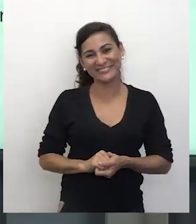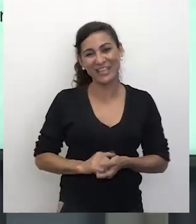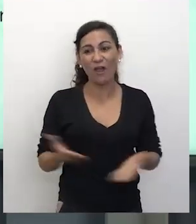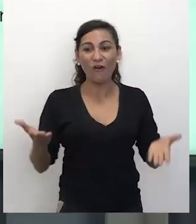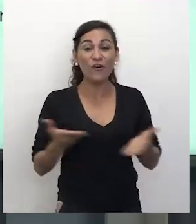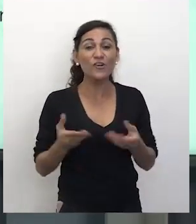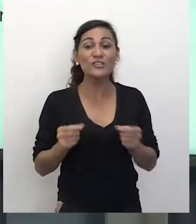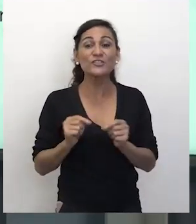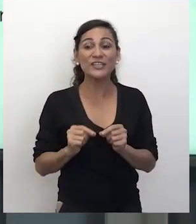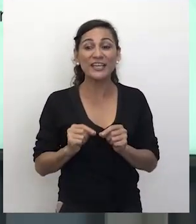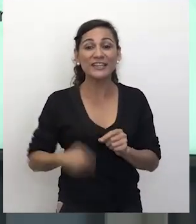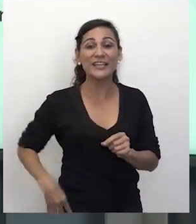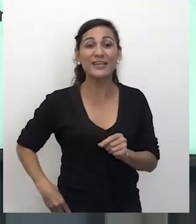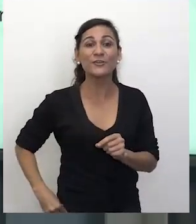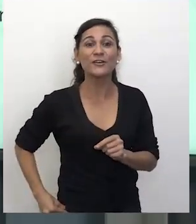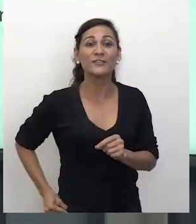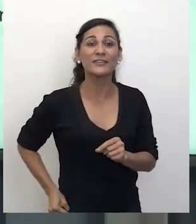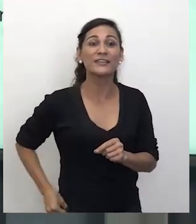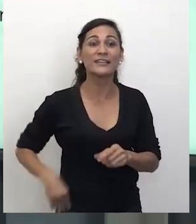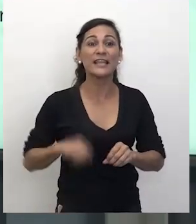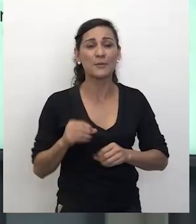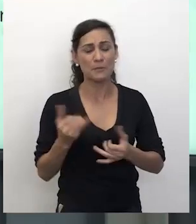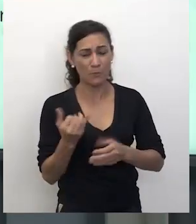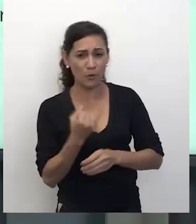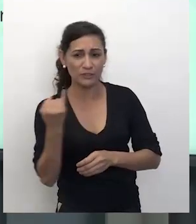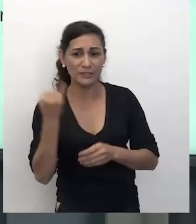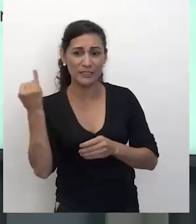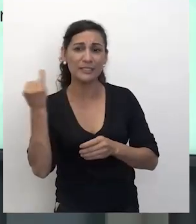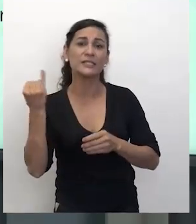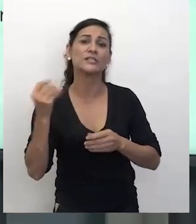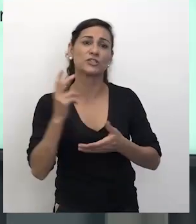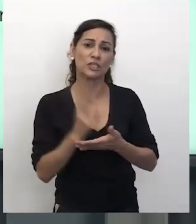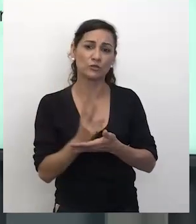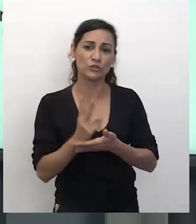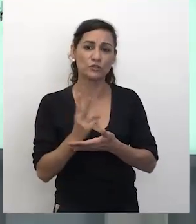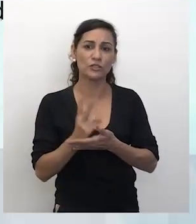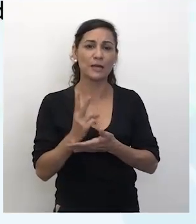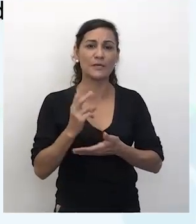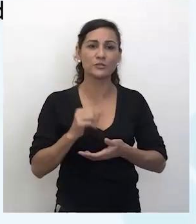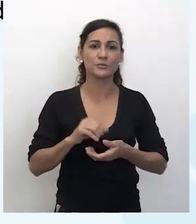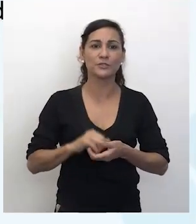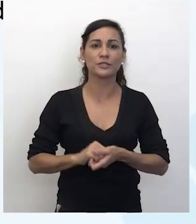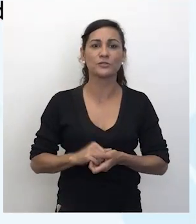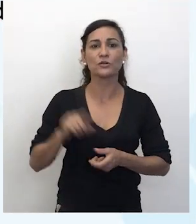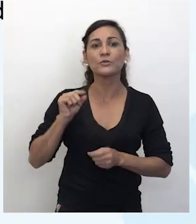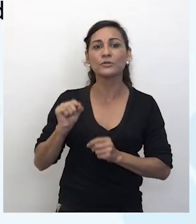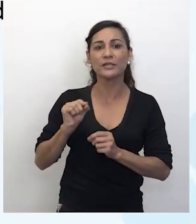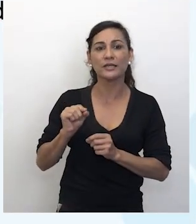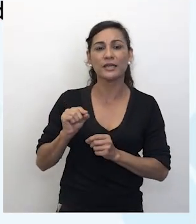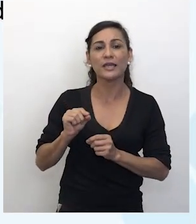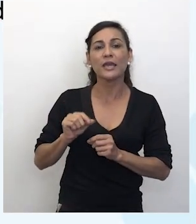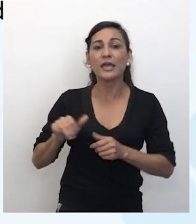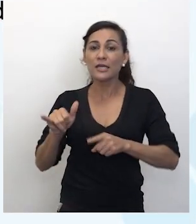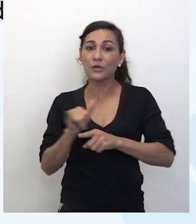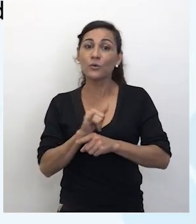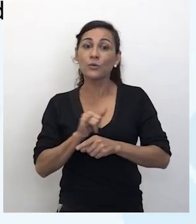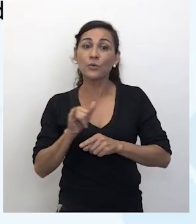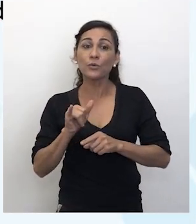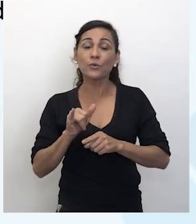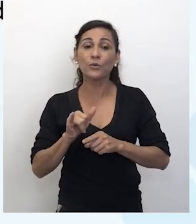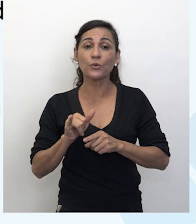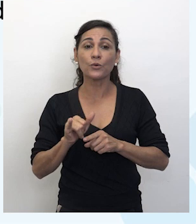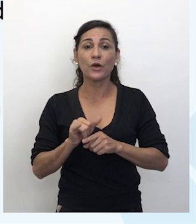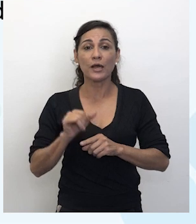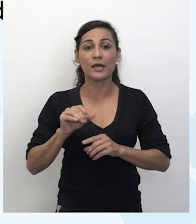hoje nós temos um tema que é fundamental, que está no nosso cotidiano, nós vamos falar sobre o estrangeiro ontem e hoje, na